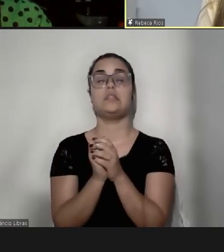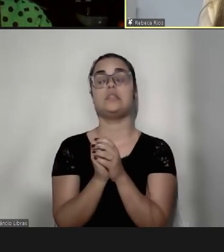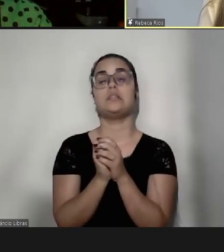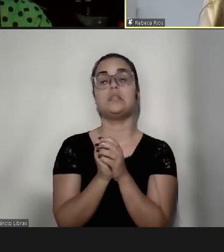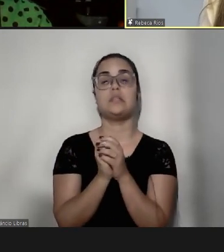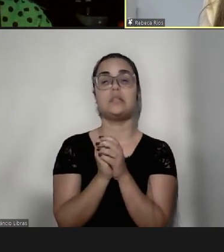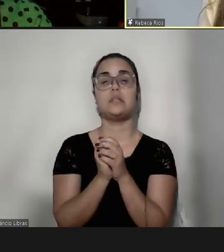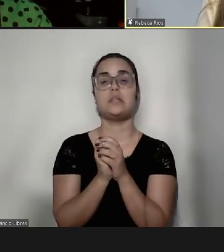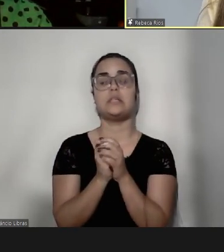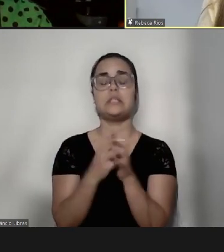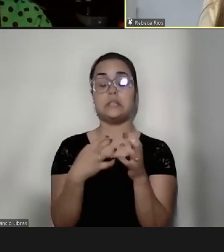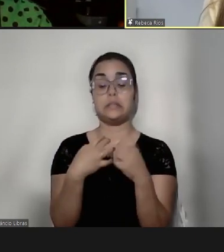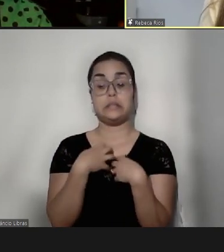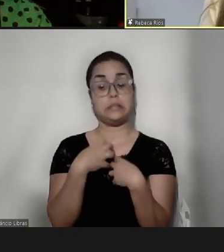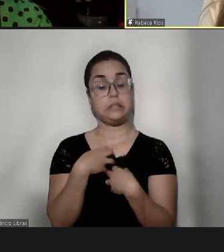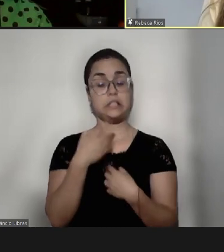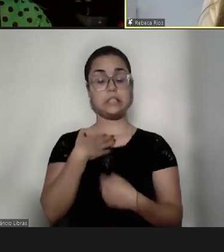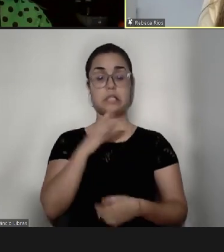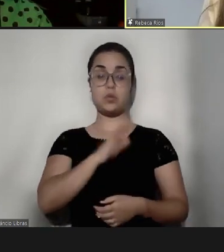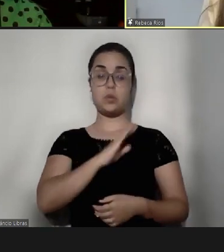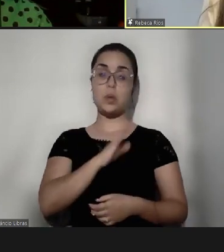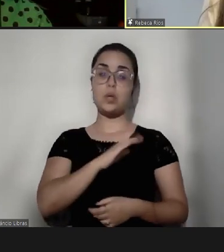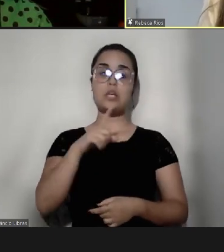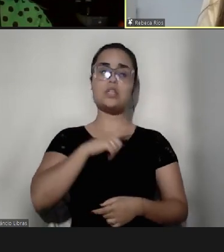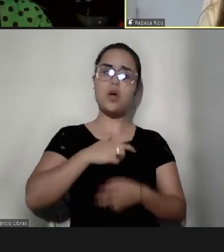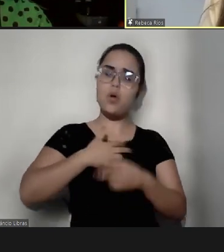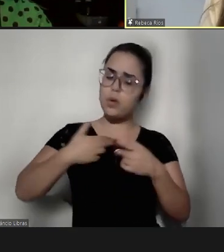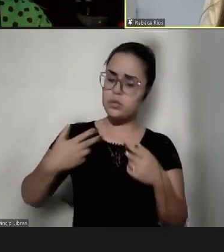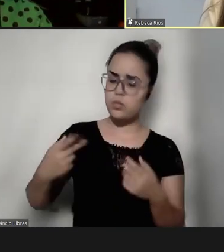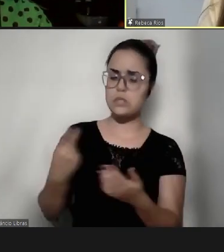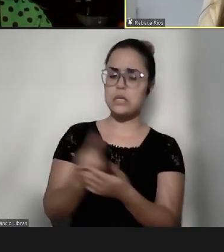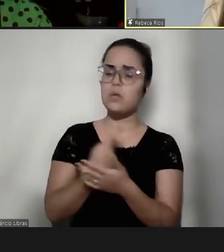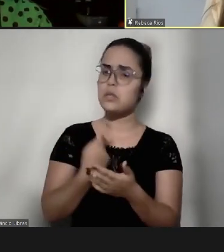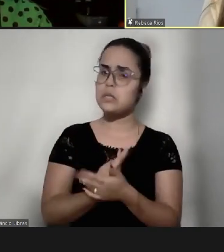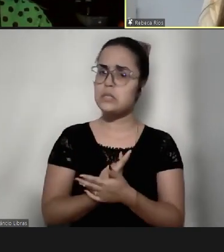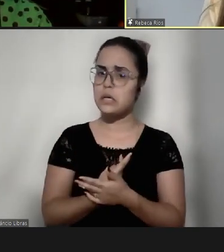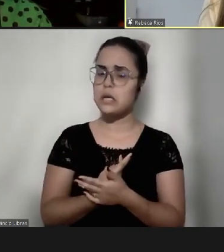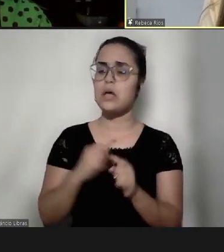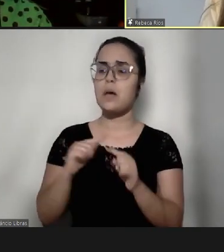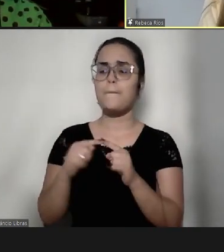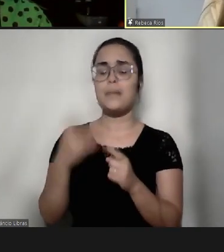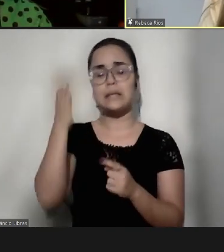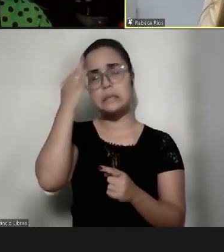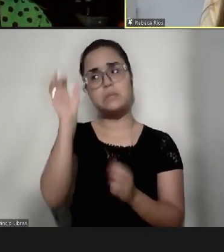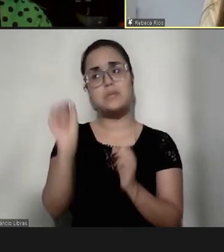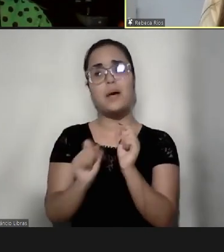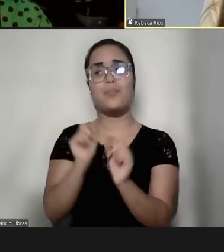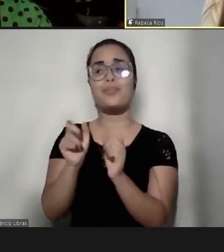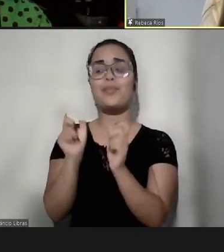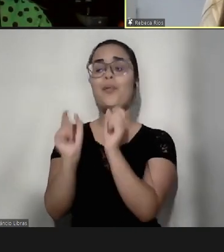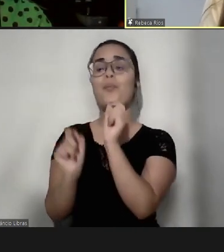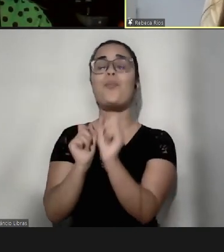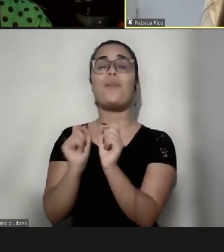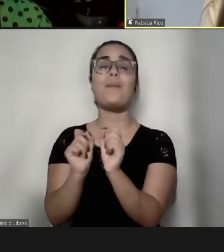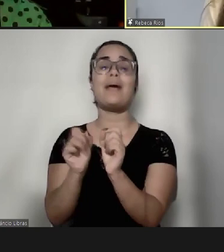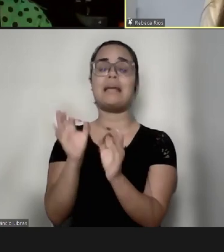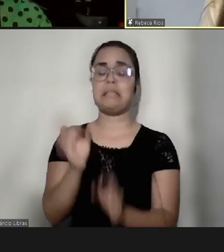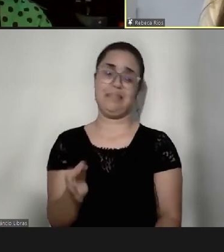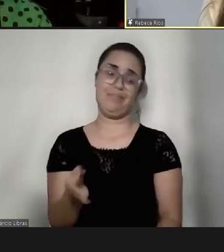Eu sentia no meu coração que tinha algo de errado com o meu filho, mas não sabia o que era. E isso,